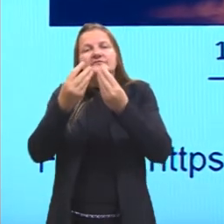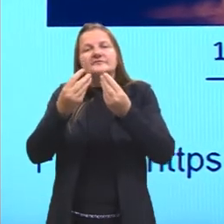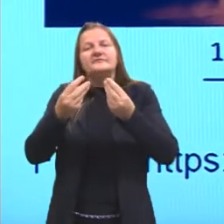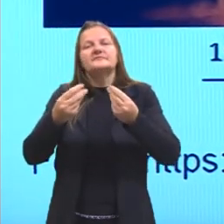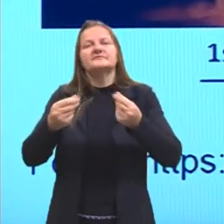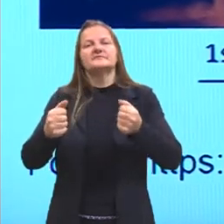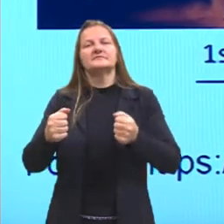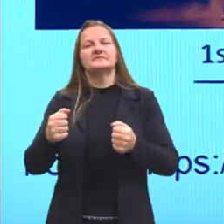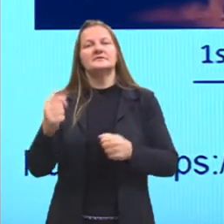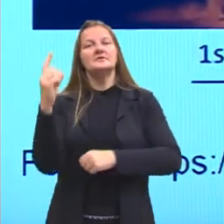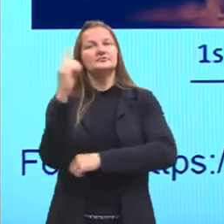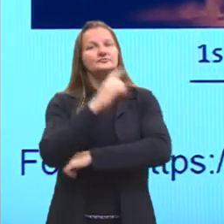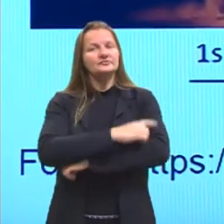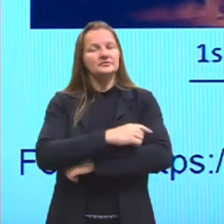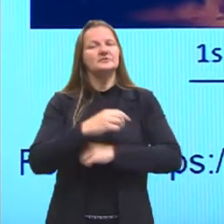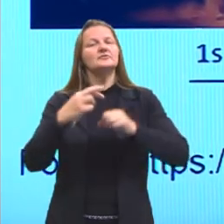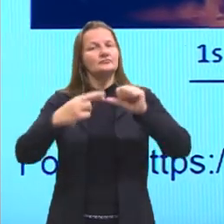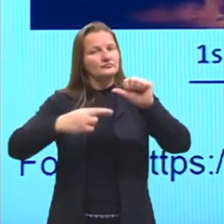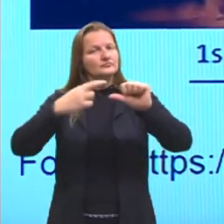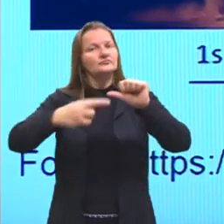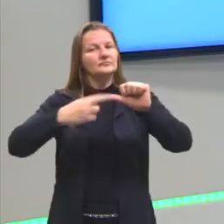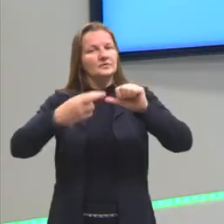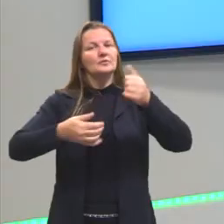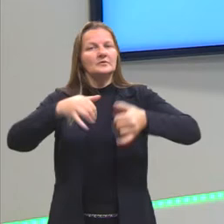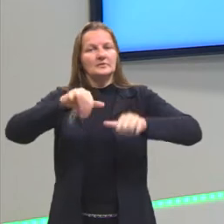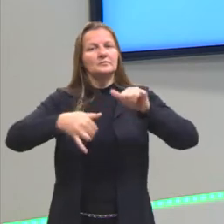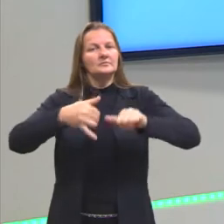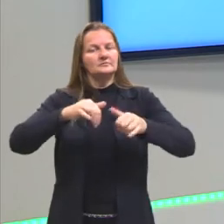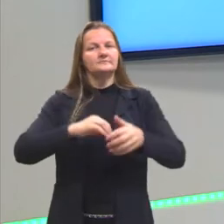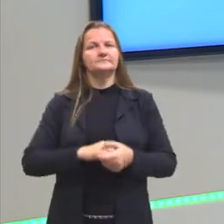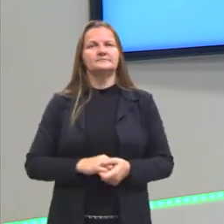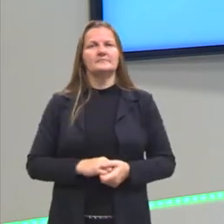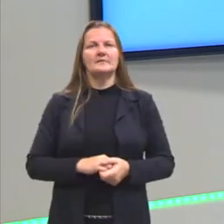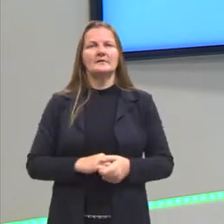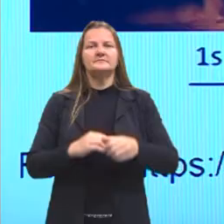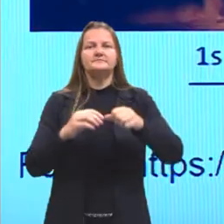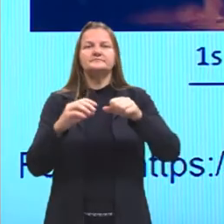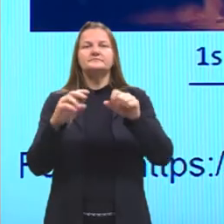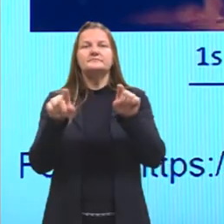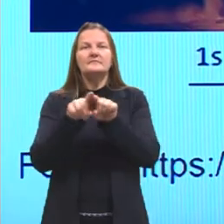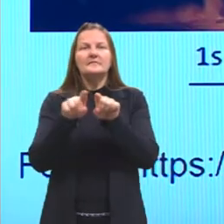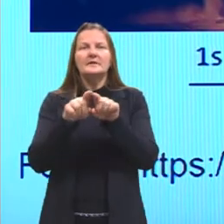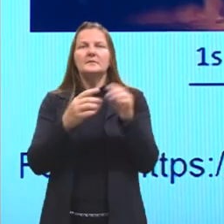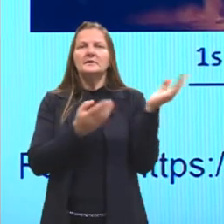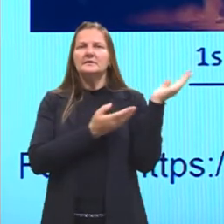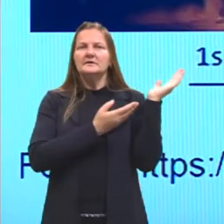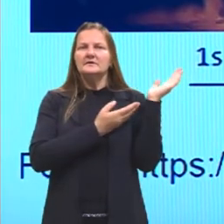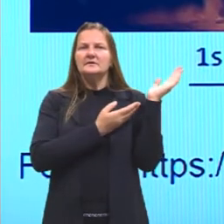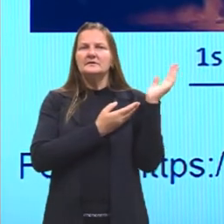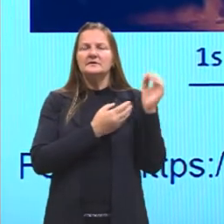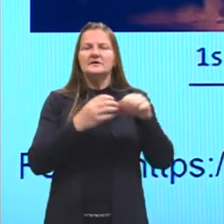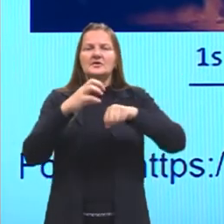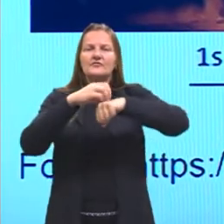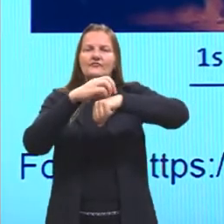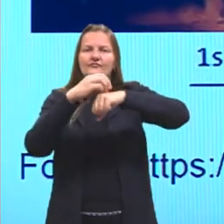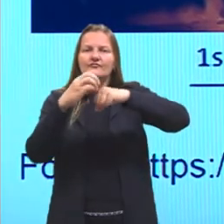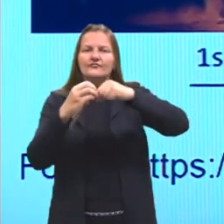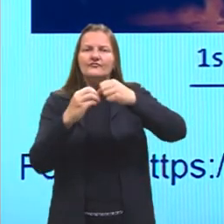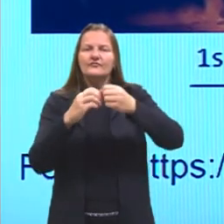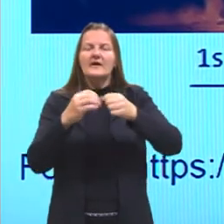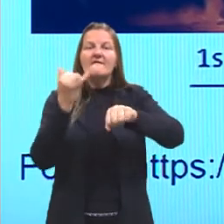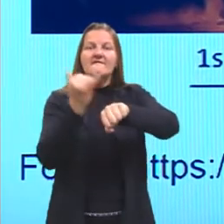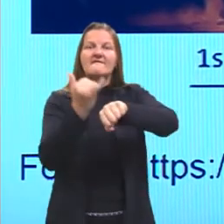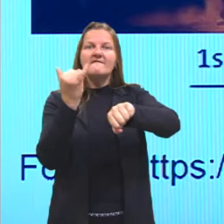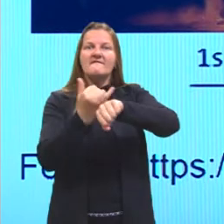ocorrer, é uma reação química, várias, né? Ou então anos, que é o caso da ferrugem, quando eu deixo um